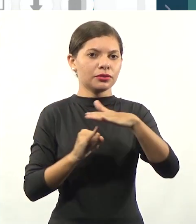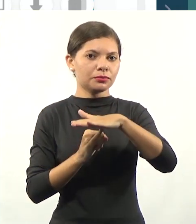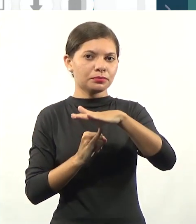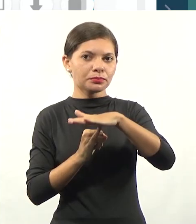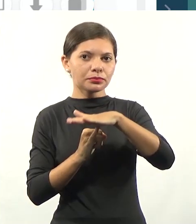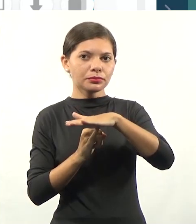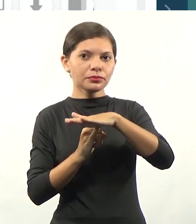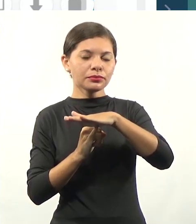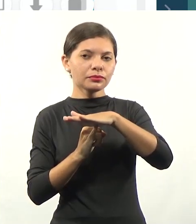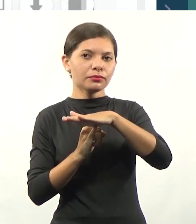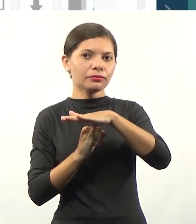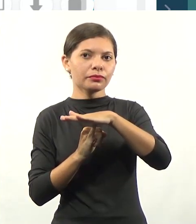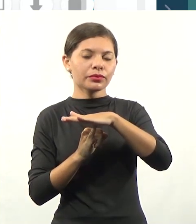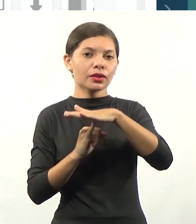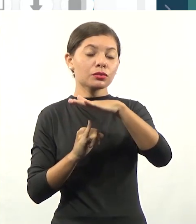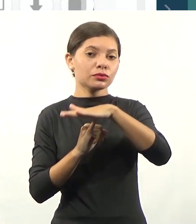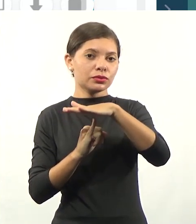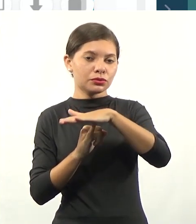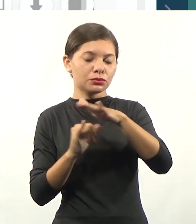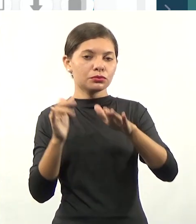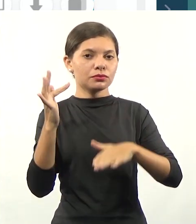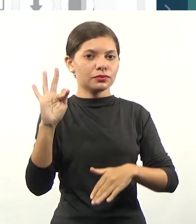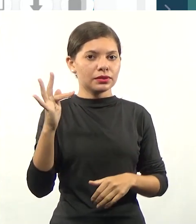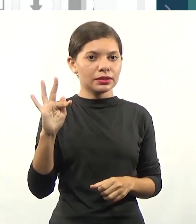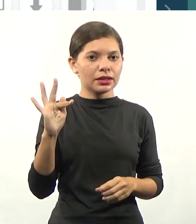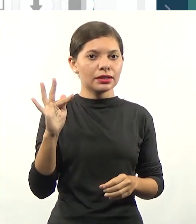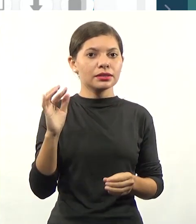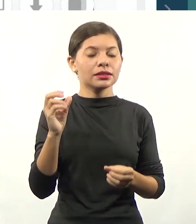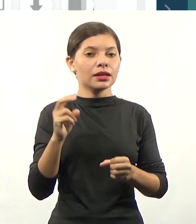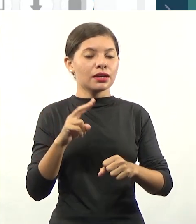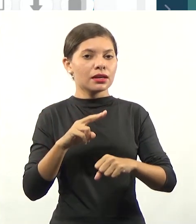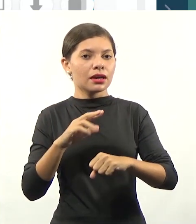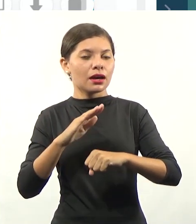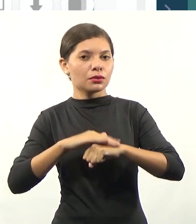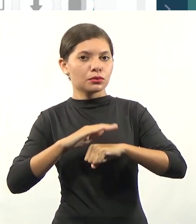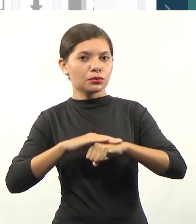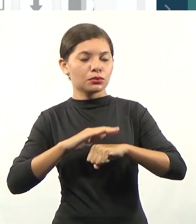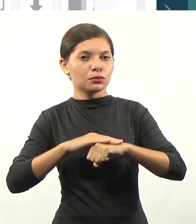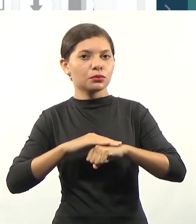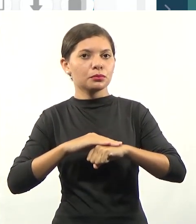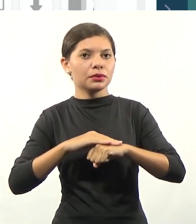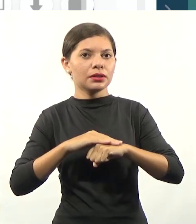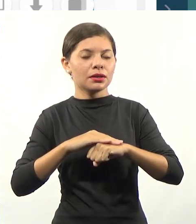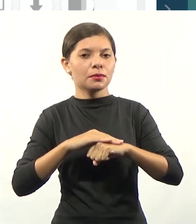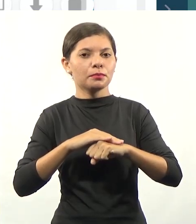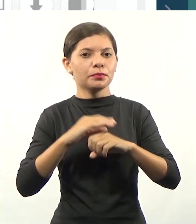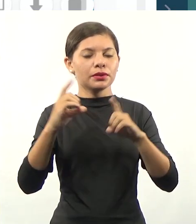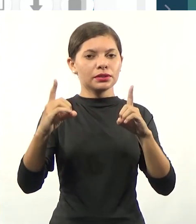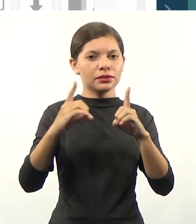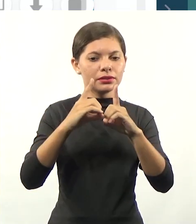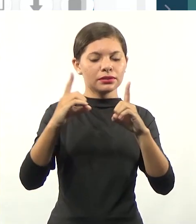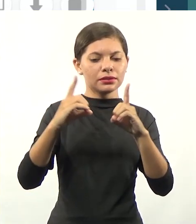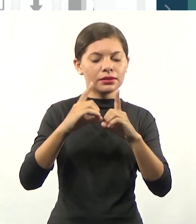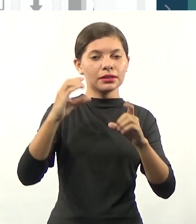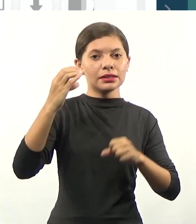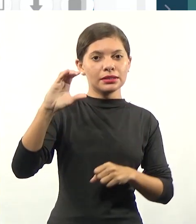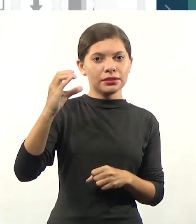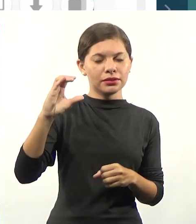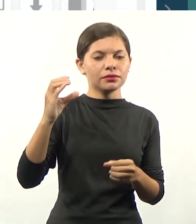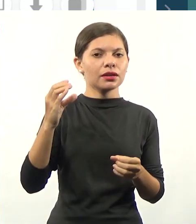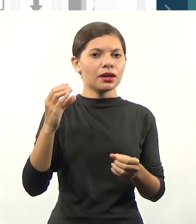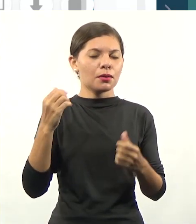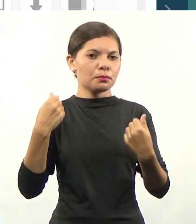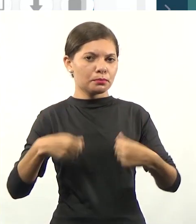quais também se equiparam os institutos federais, gozam de autonomia didática científica, ou seja, elas podem ter a sua